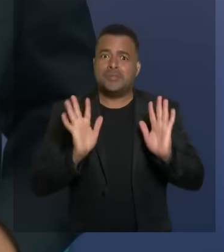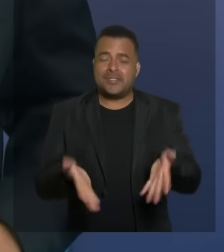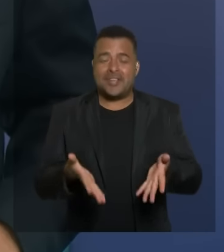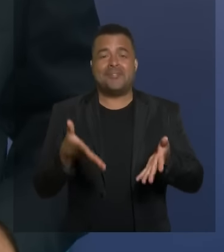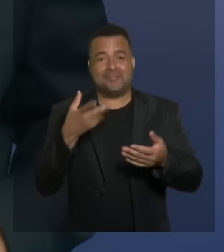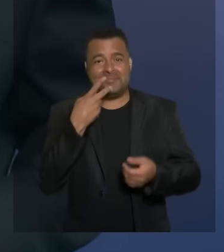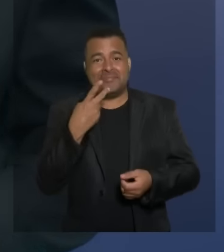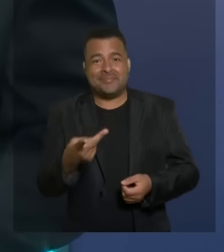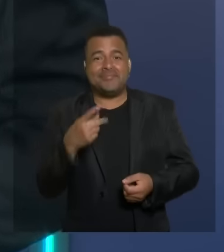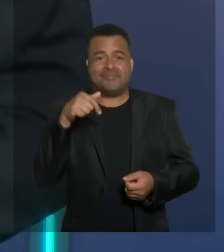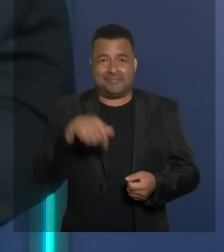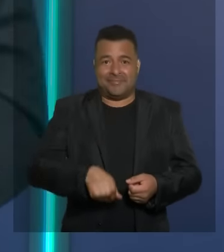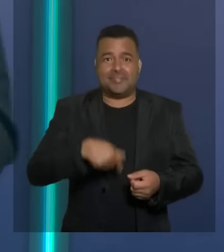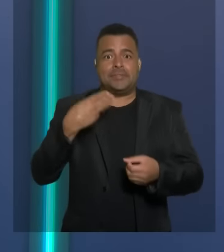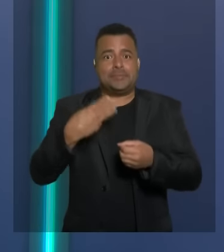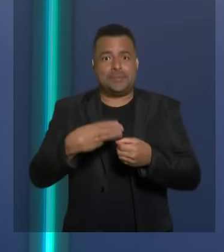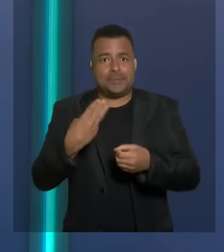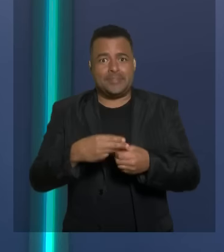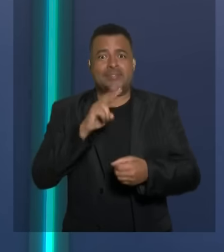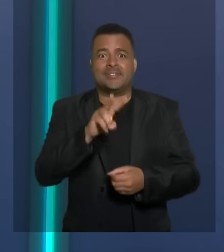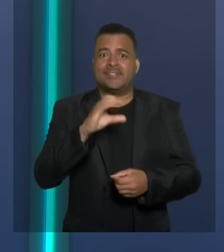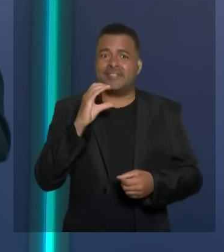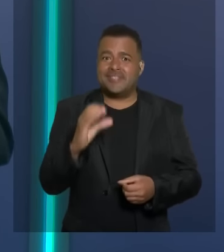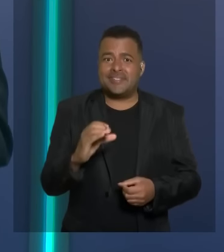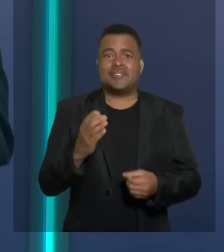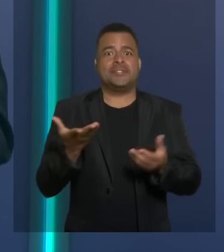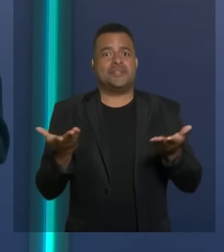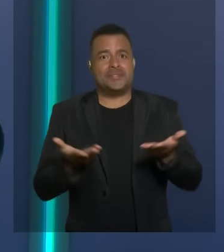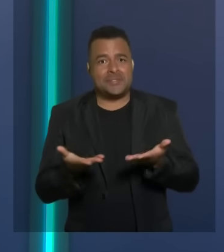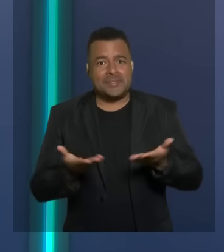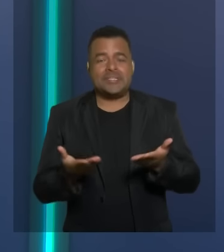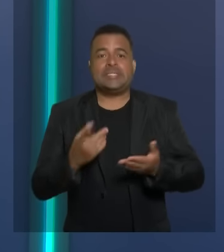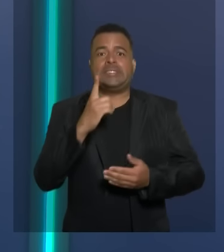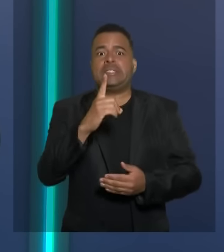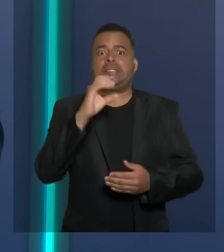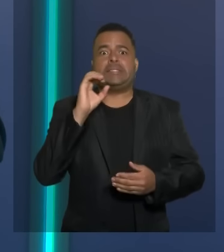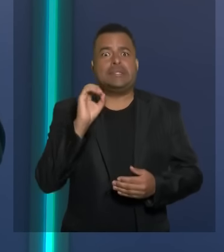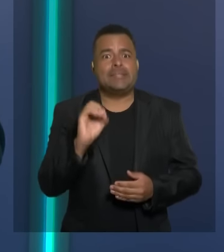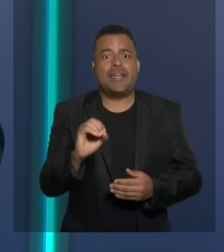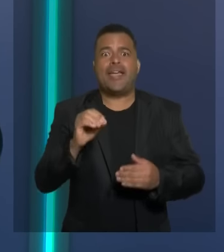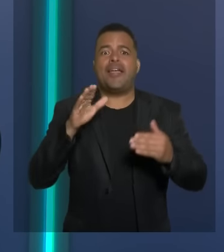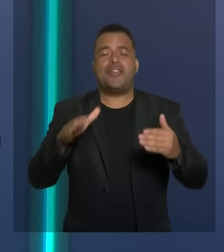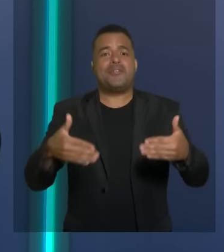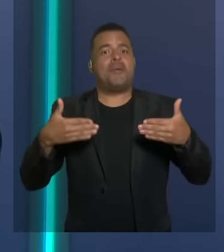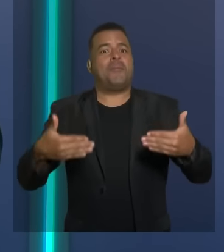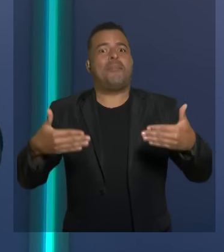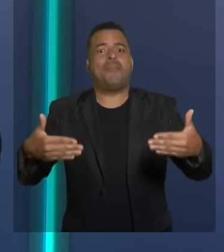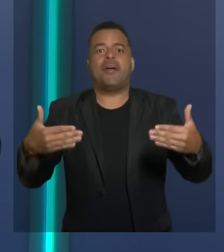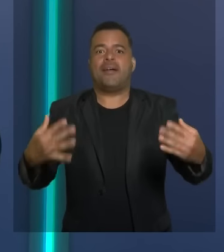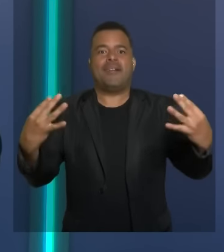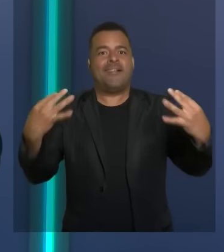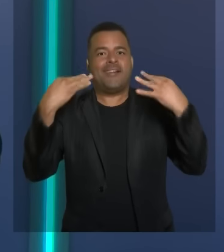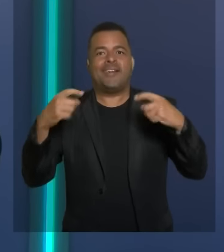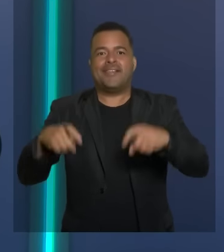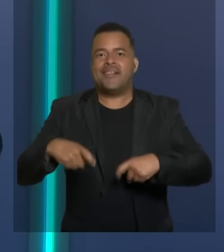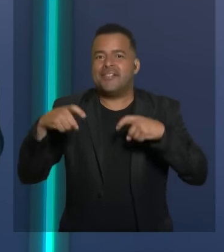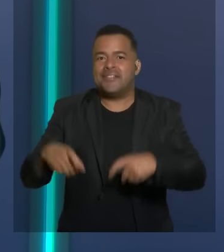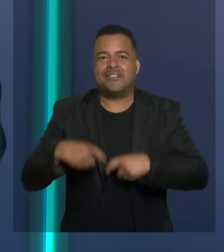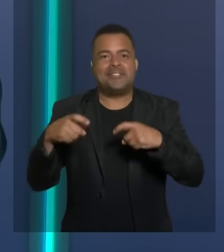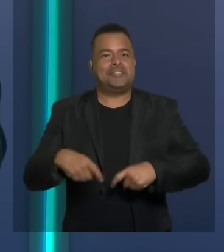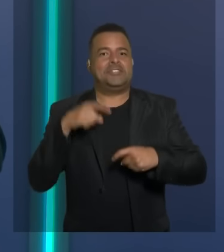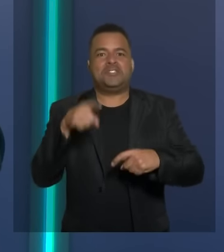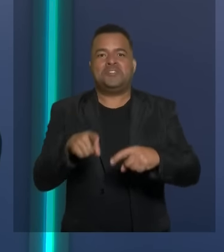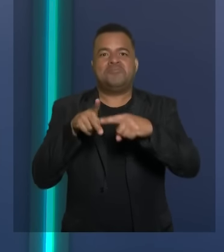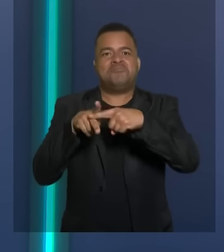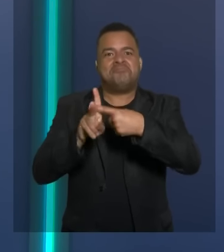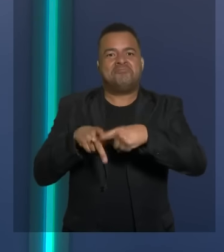Conquista tinha somente uma frente na zona rural hoje tem 10 frentes de trabalho na zona rural dando manutenção nas